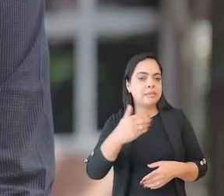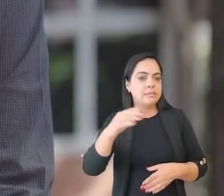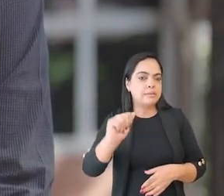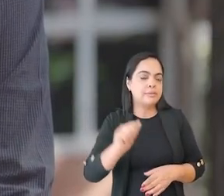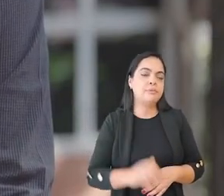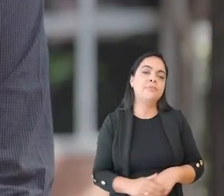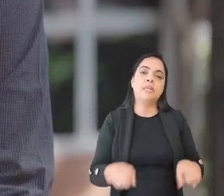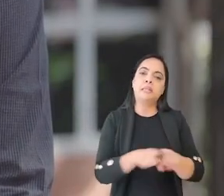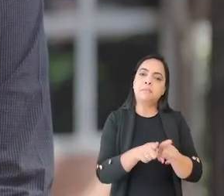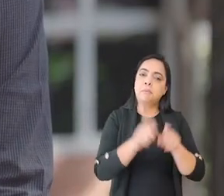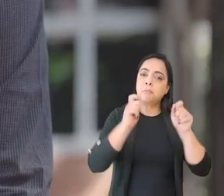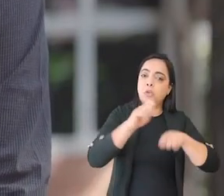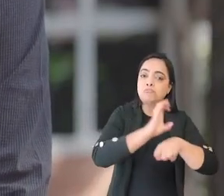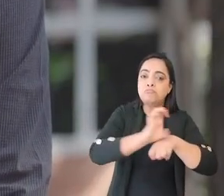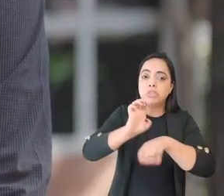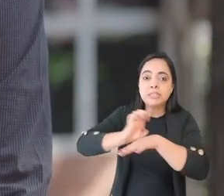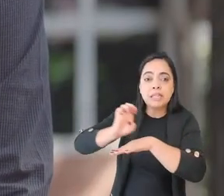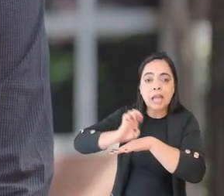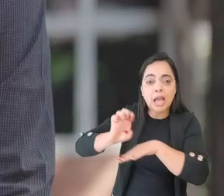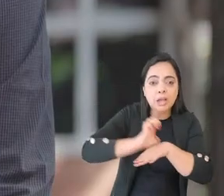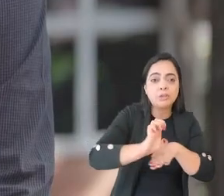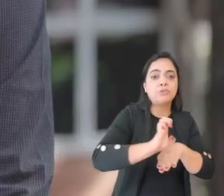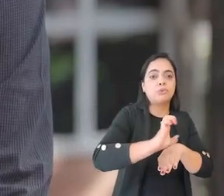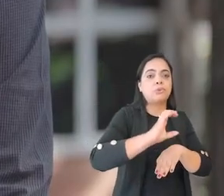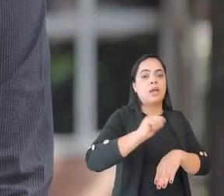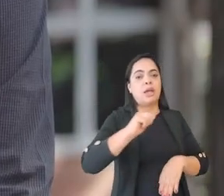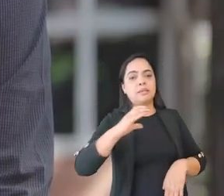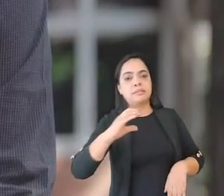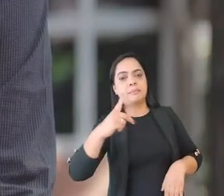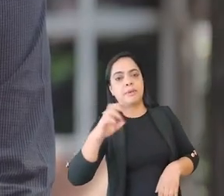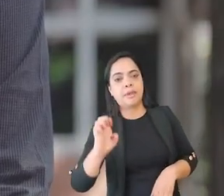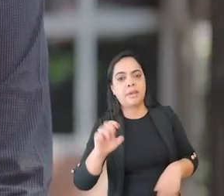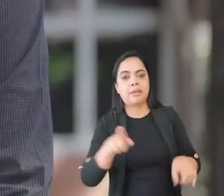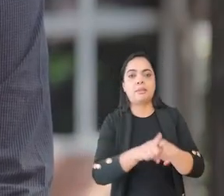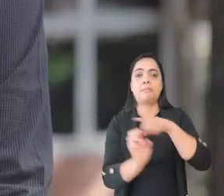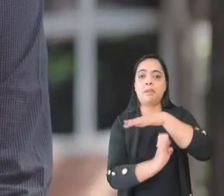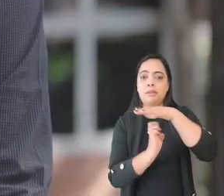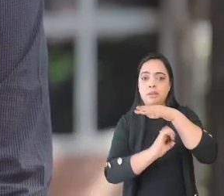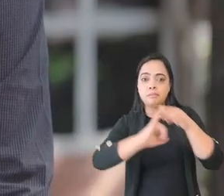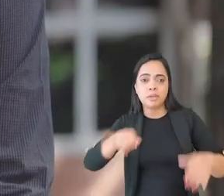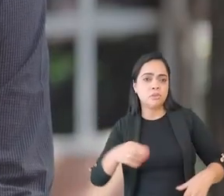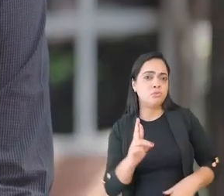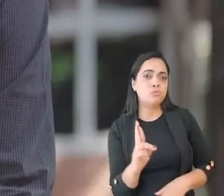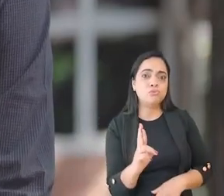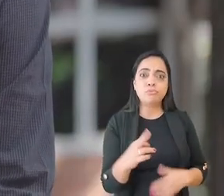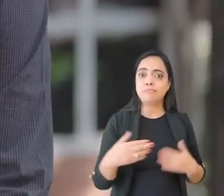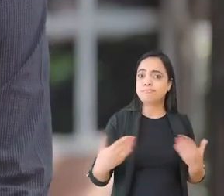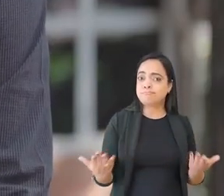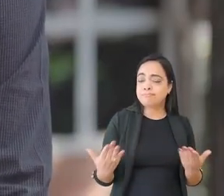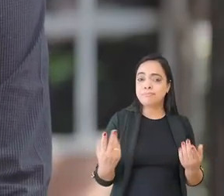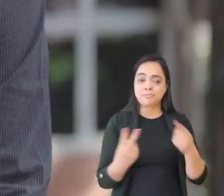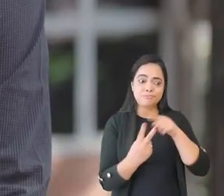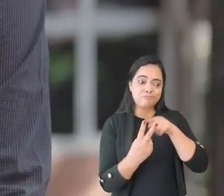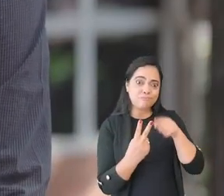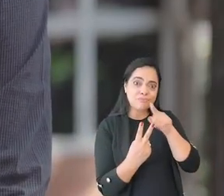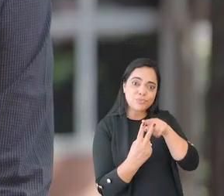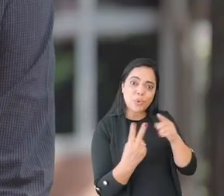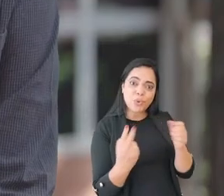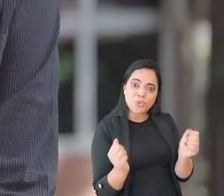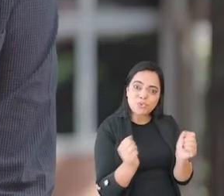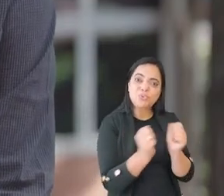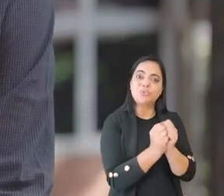a possibilidade de estagiar na ACPE, na empresa júnior, enfim. Esses dois conjuntos de